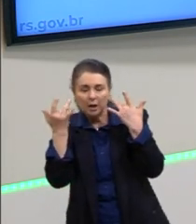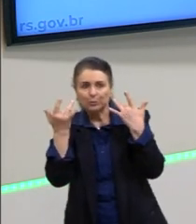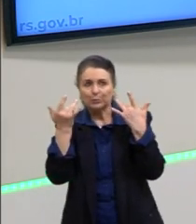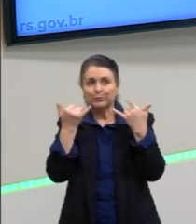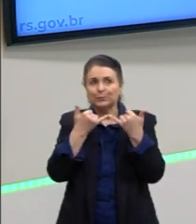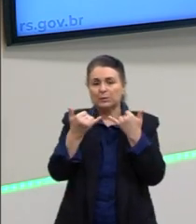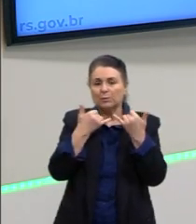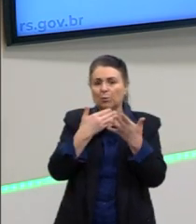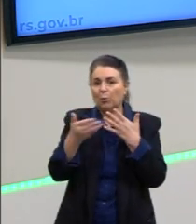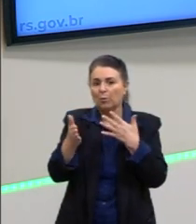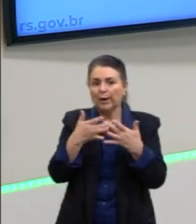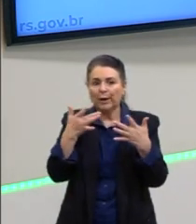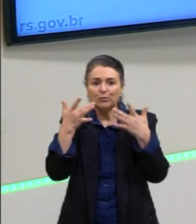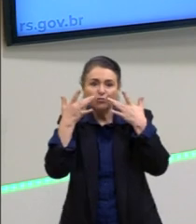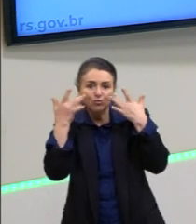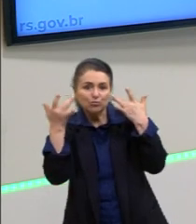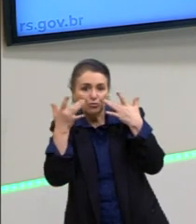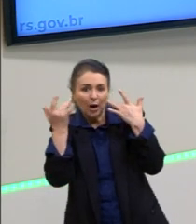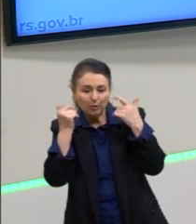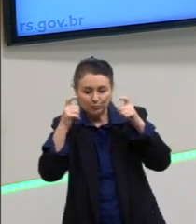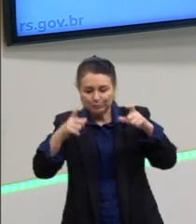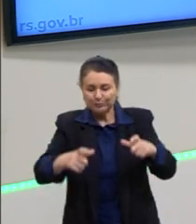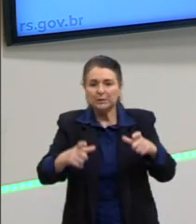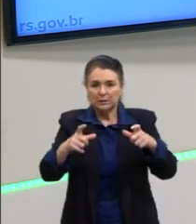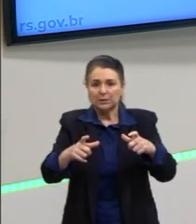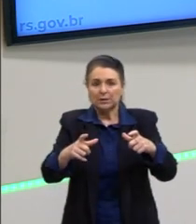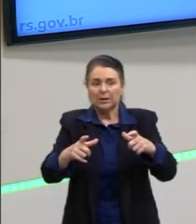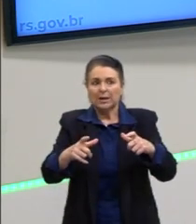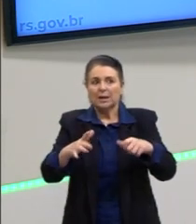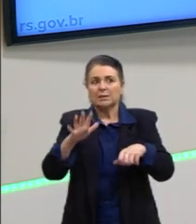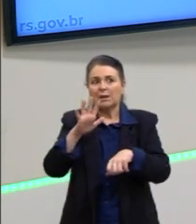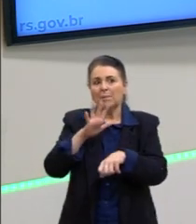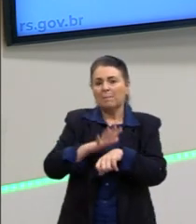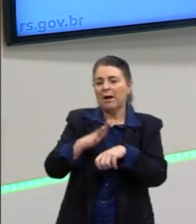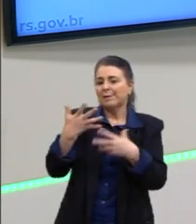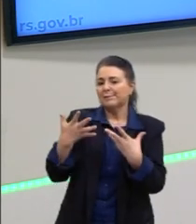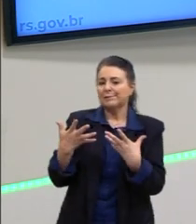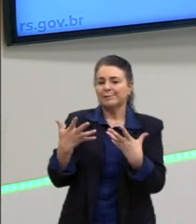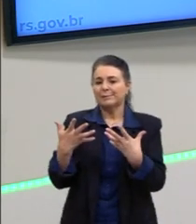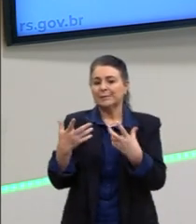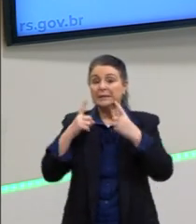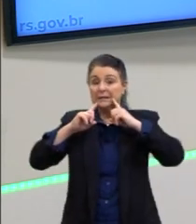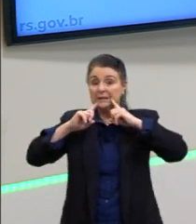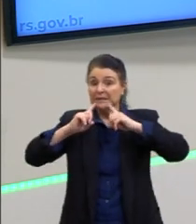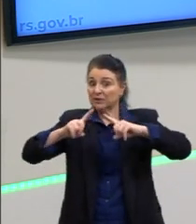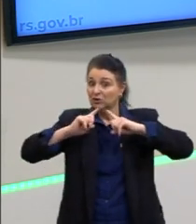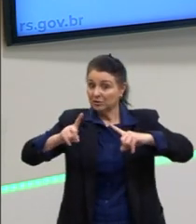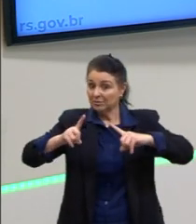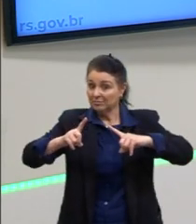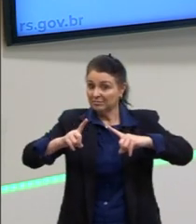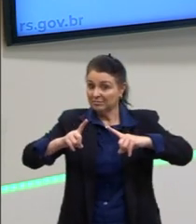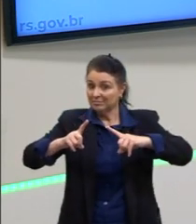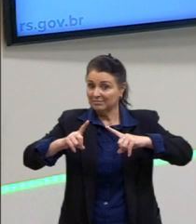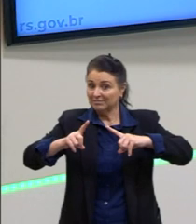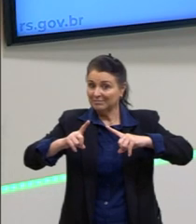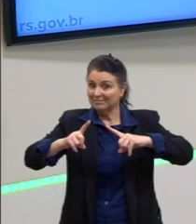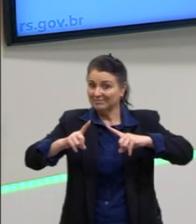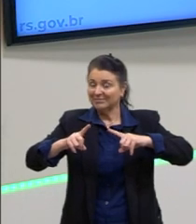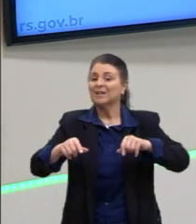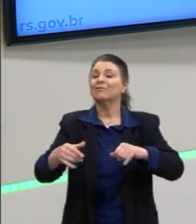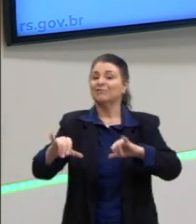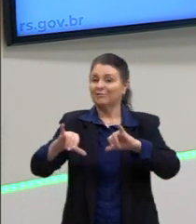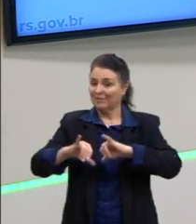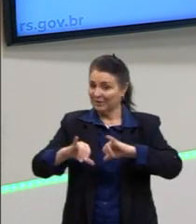Qualquer peça teatral que seja um pouco mais ácida, um pouco mais crítica, vai sofrer crítica, né?